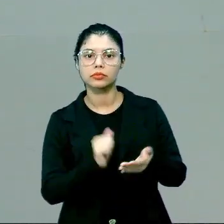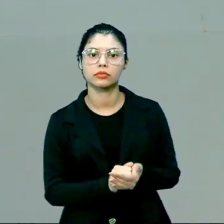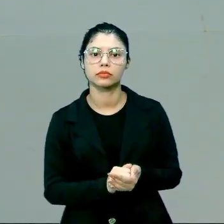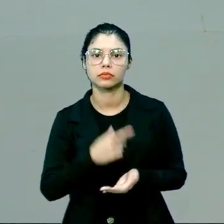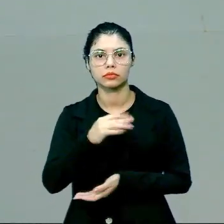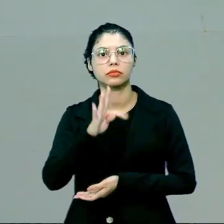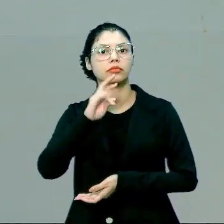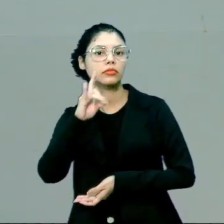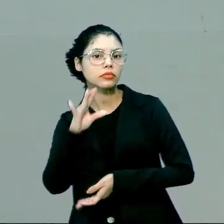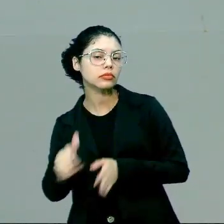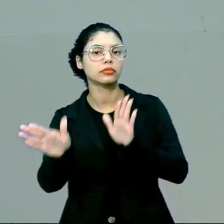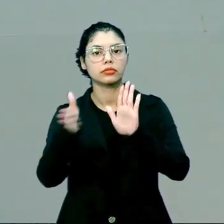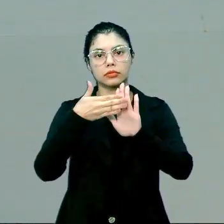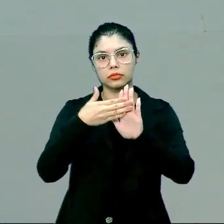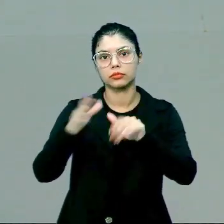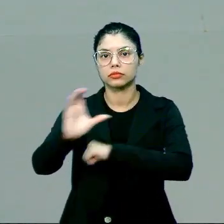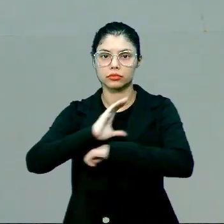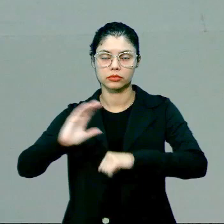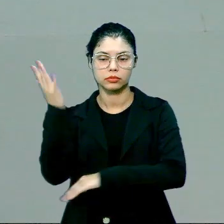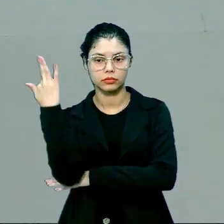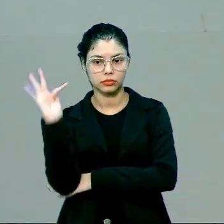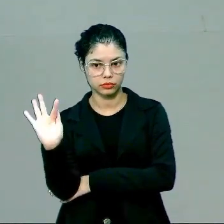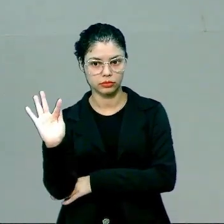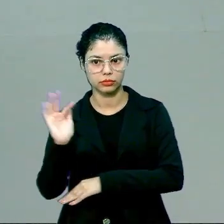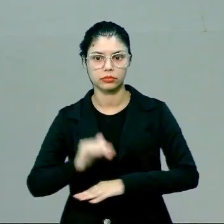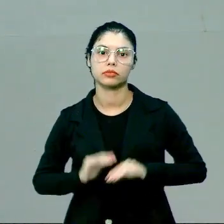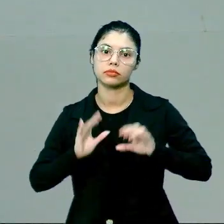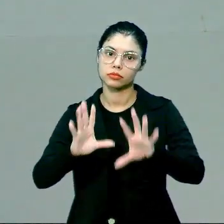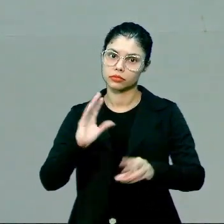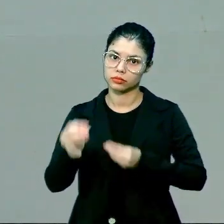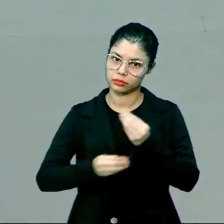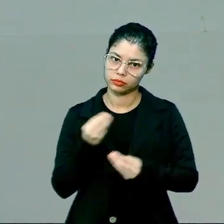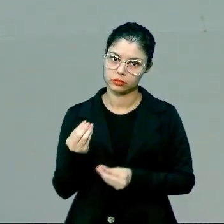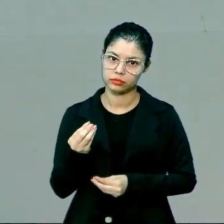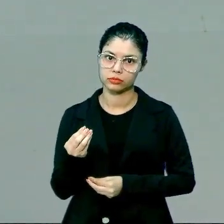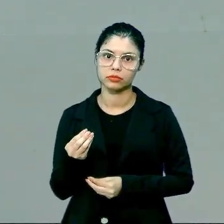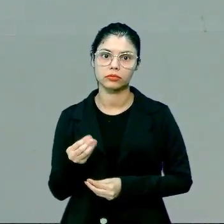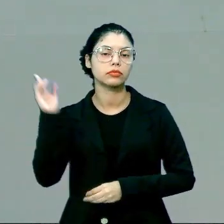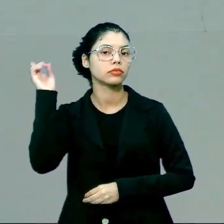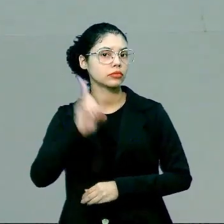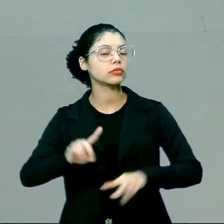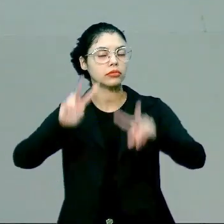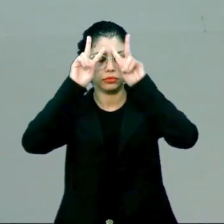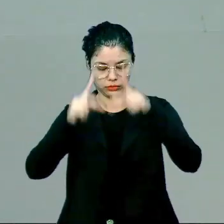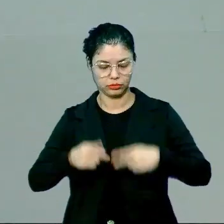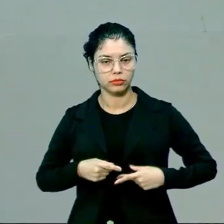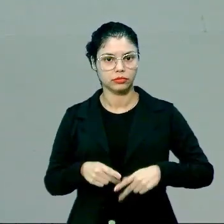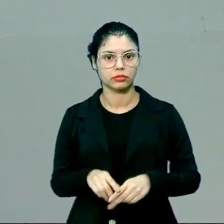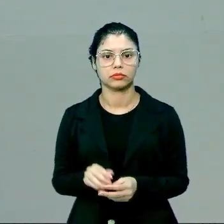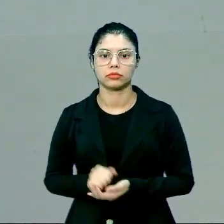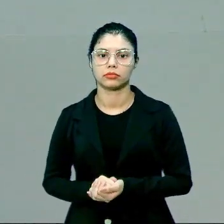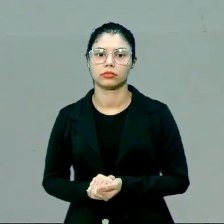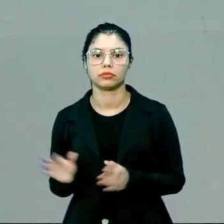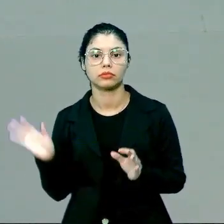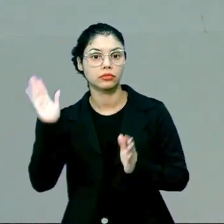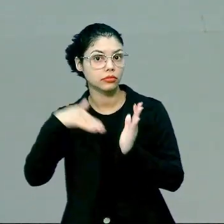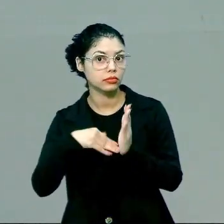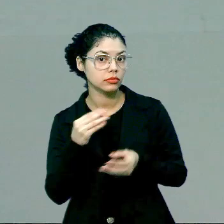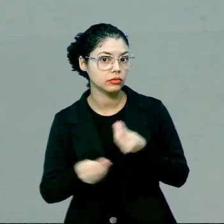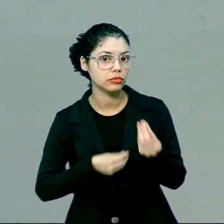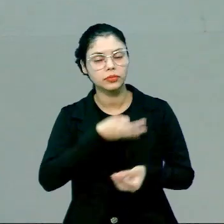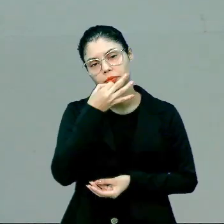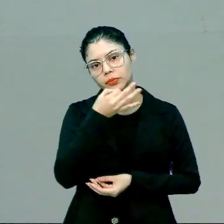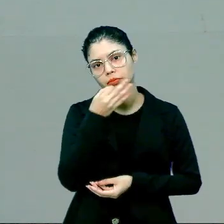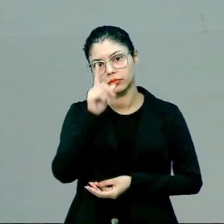um princípio que foi pautado na Constituição Federal, assim como um princípio dos direitos humanos que servem até como argumento